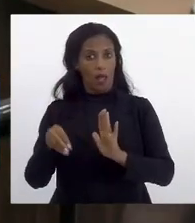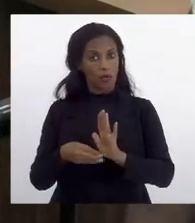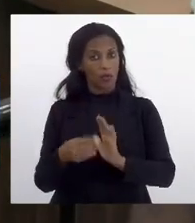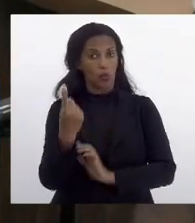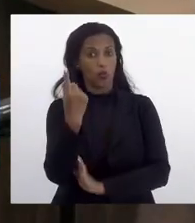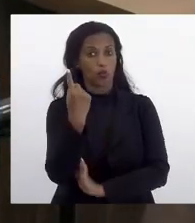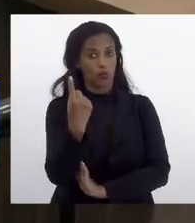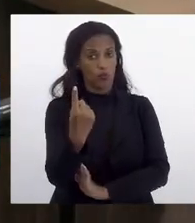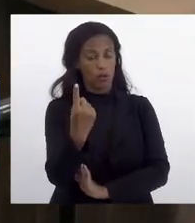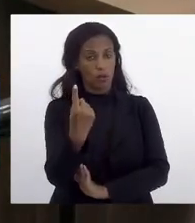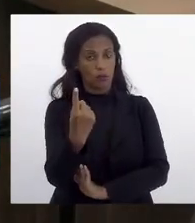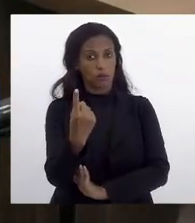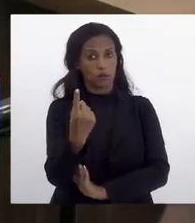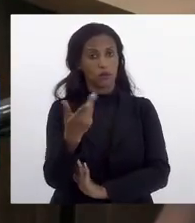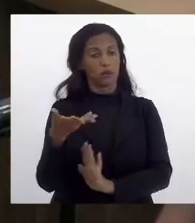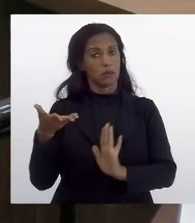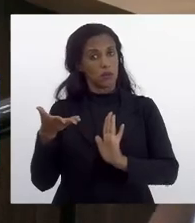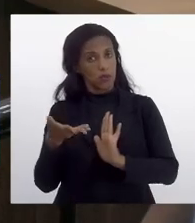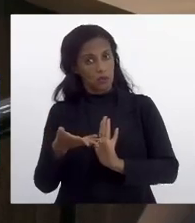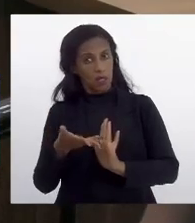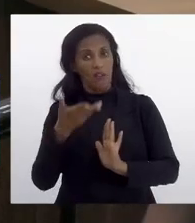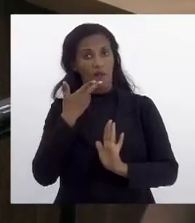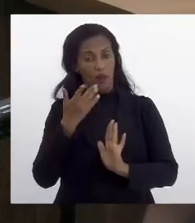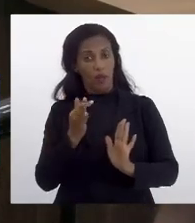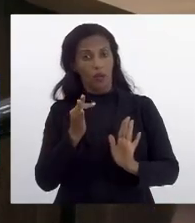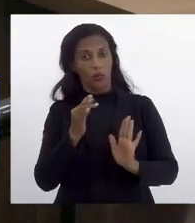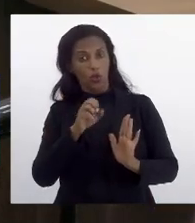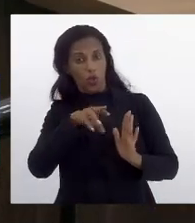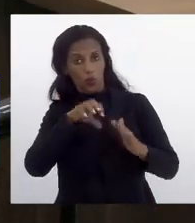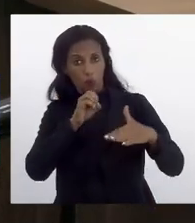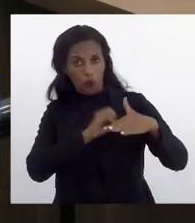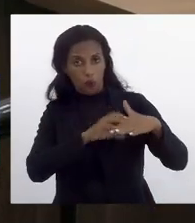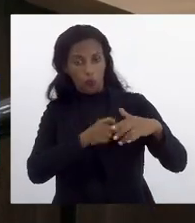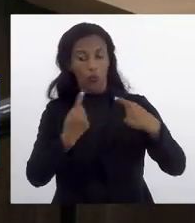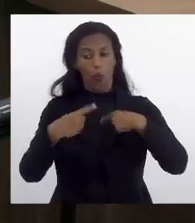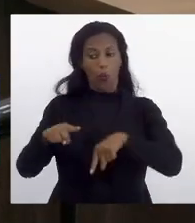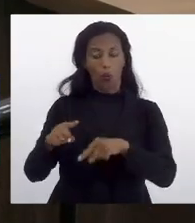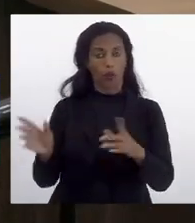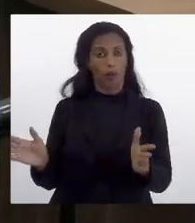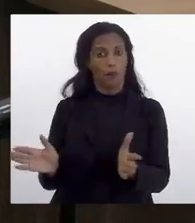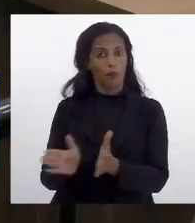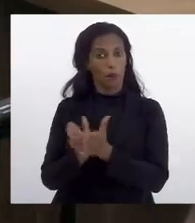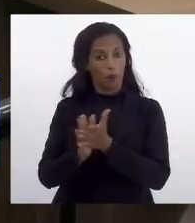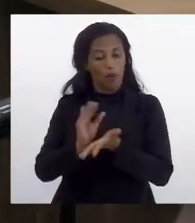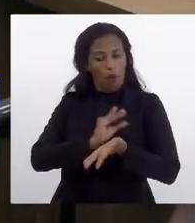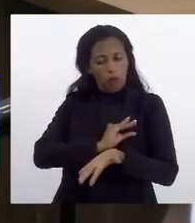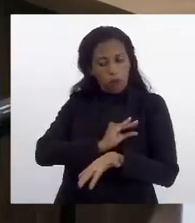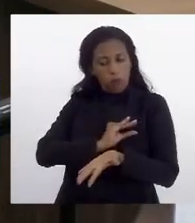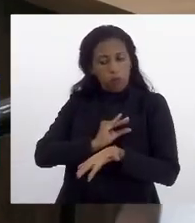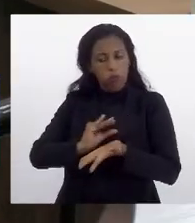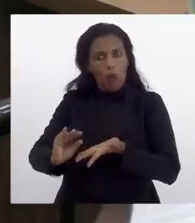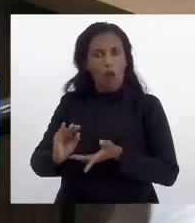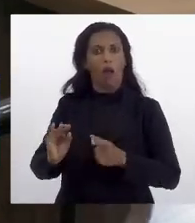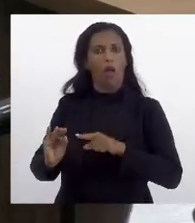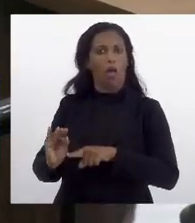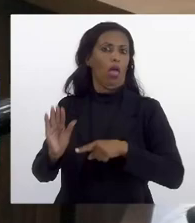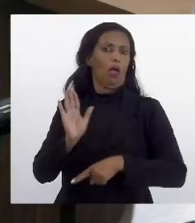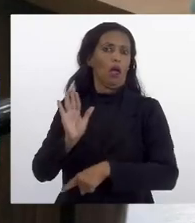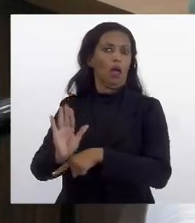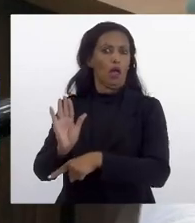emenda que é dizendo que o Fundo Estadual de Combate à Pobreza será a fonte de recursos